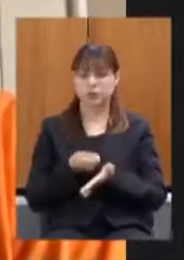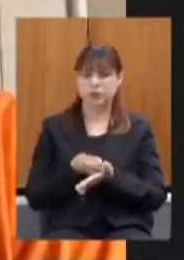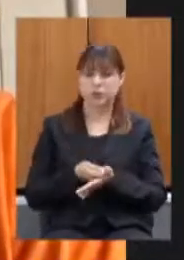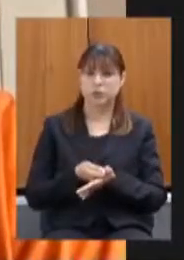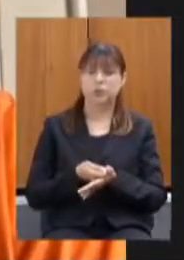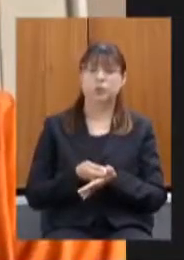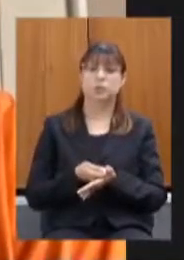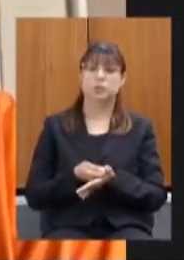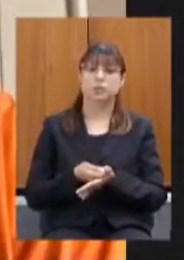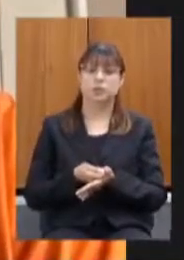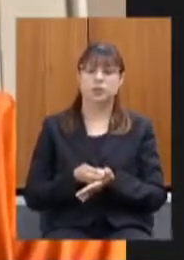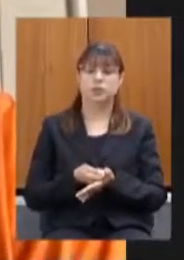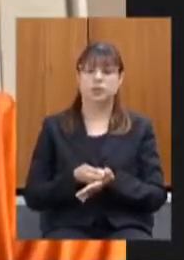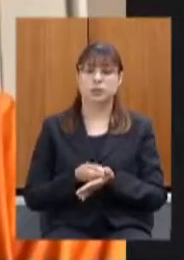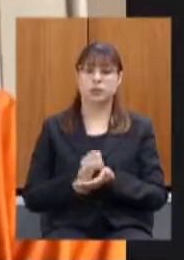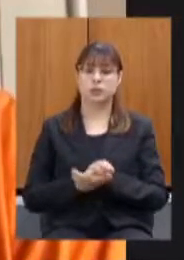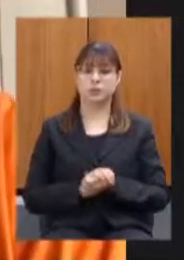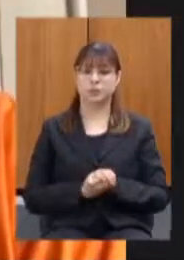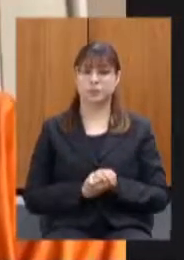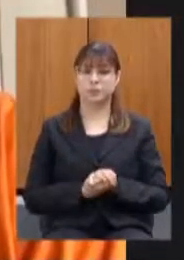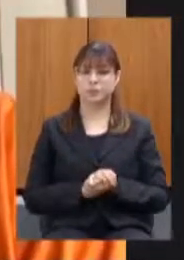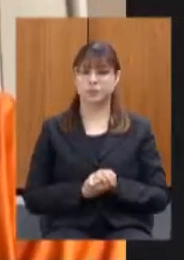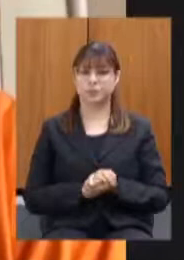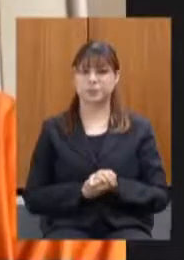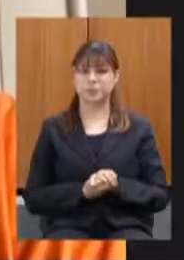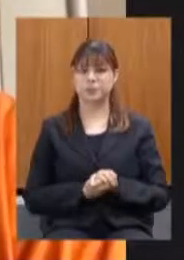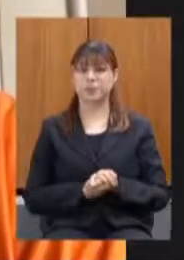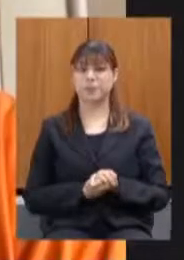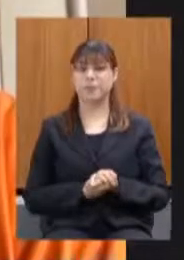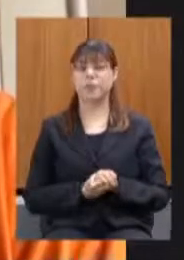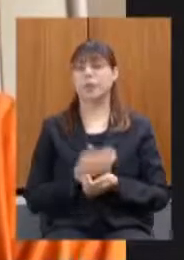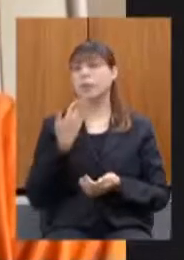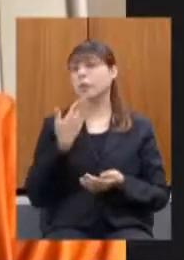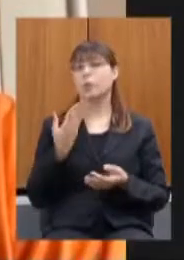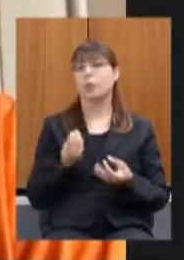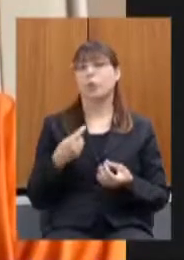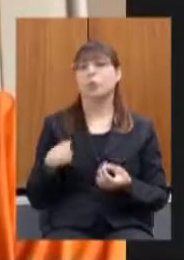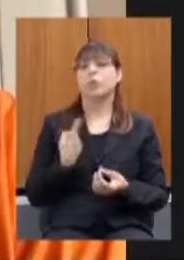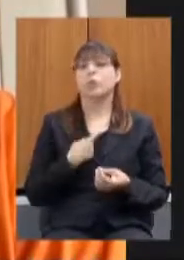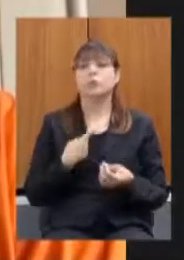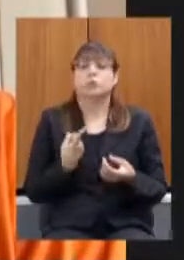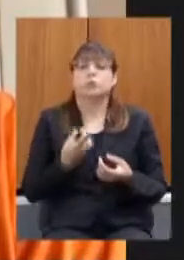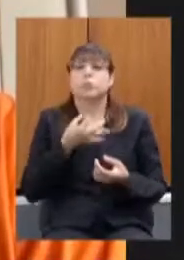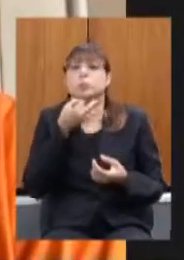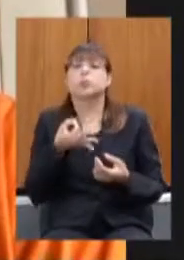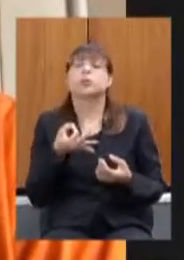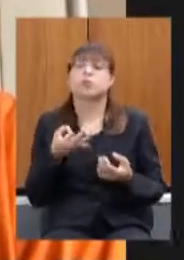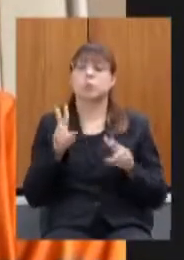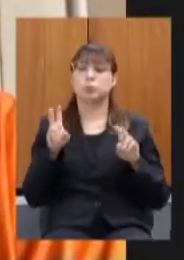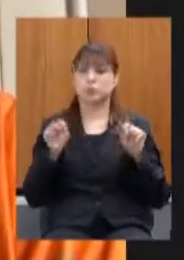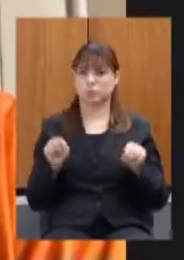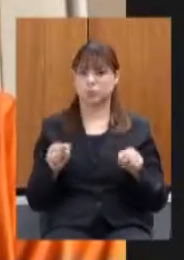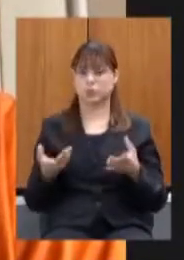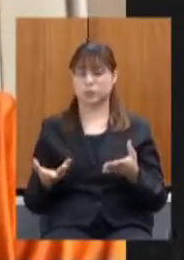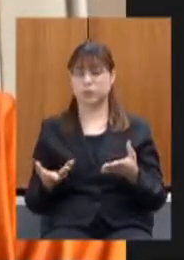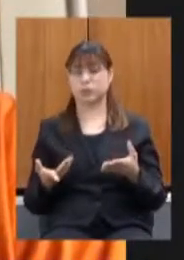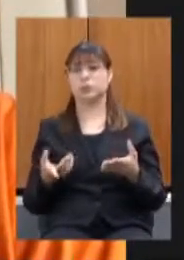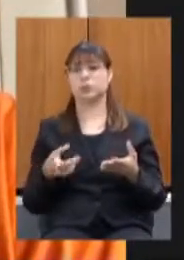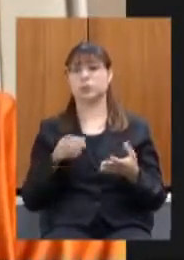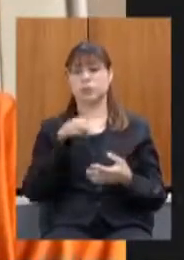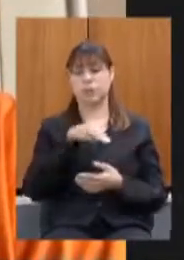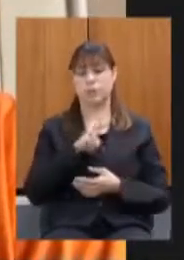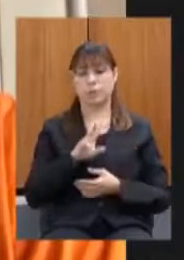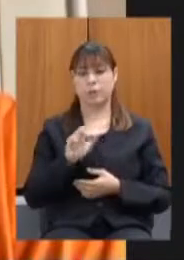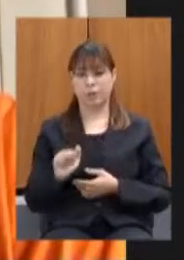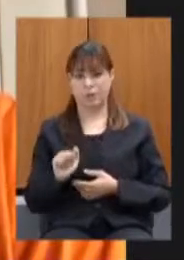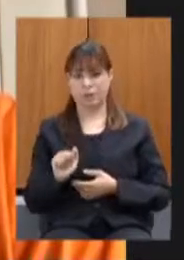questionamento até por parte qual que a nossa posição com relação a isso houve uma atualização do MVA do vinho